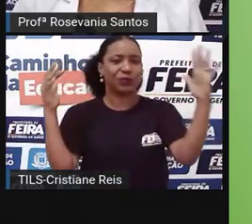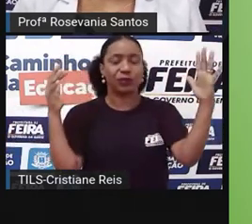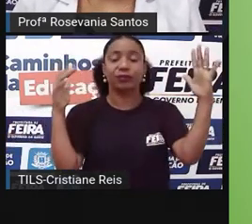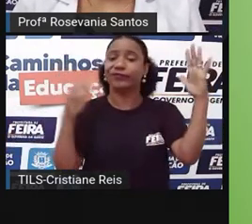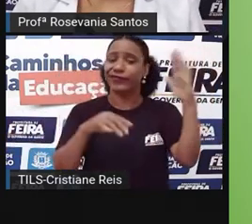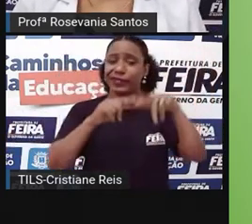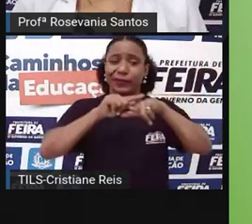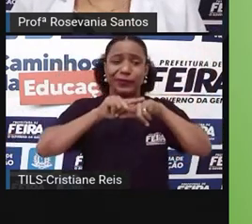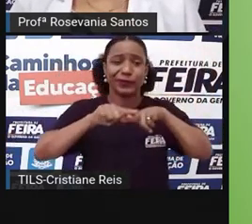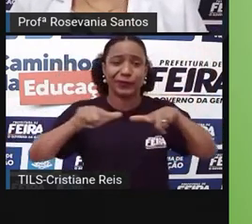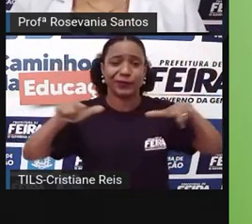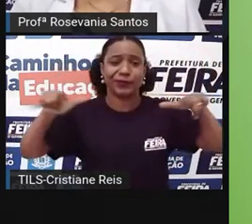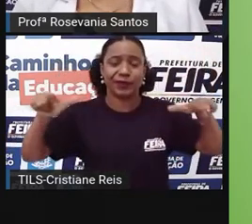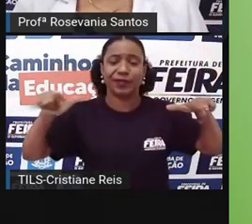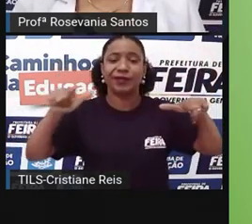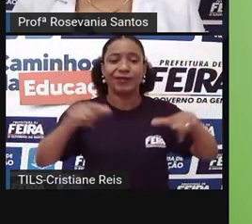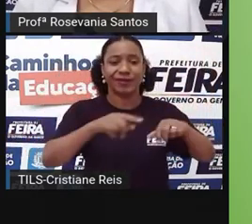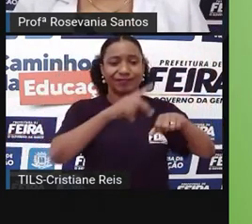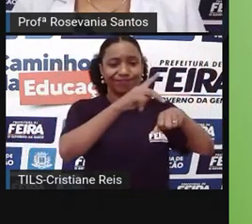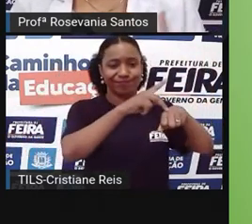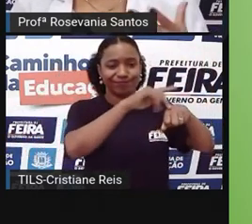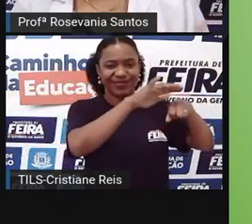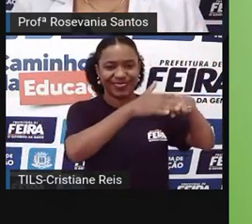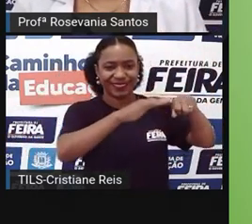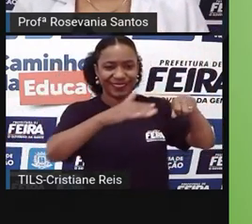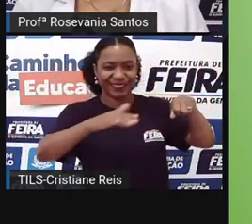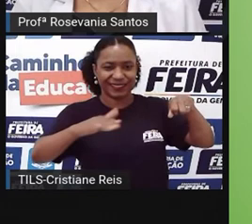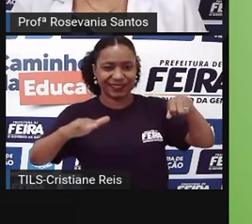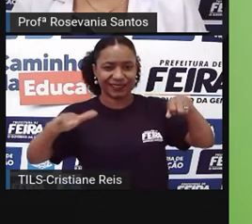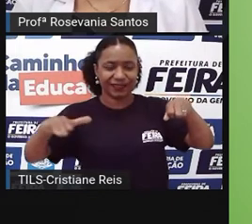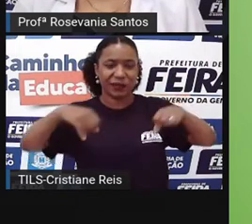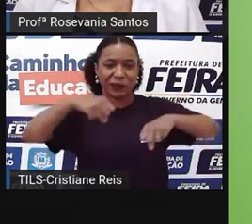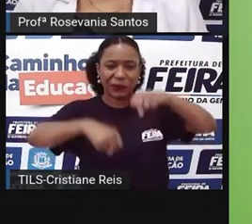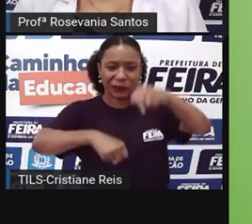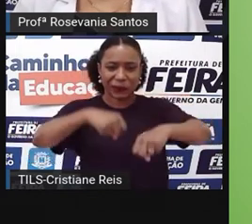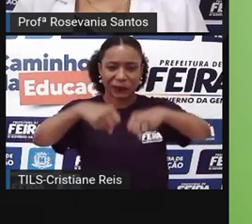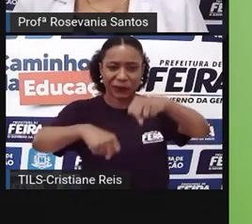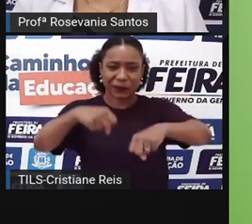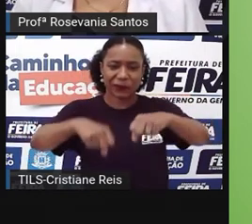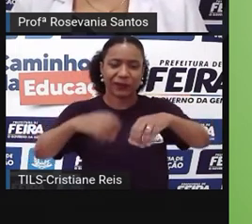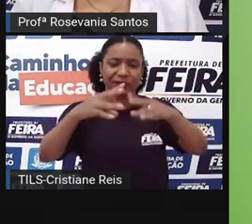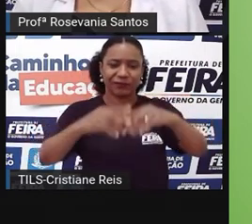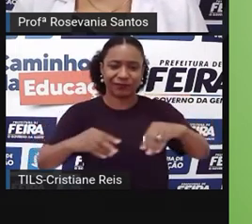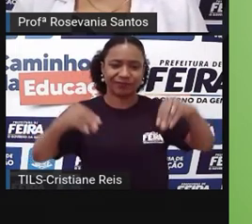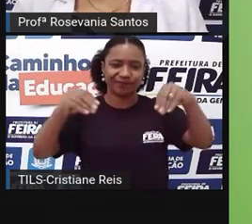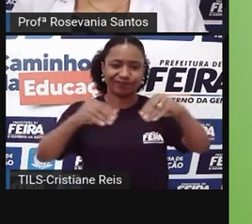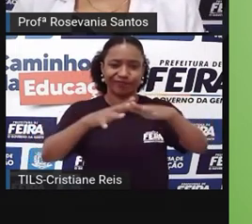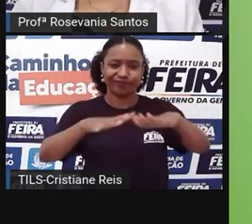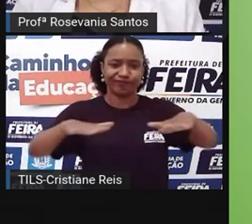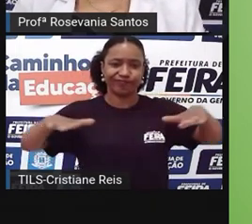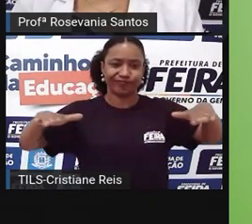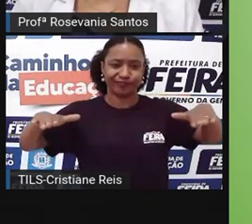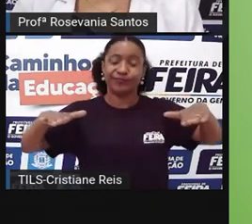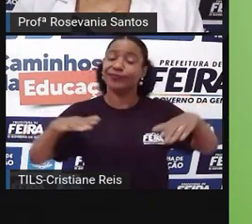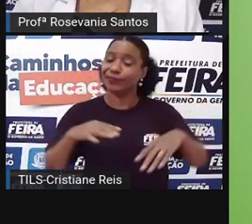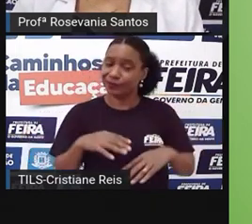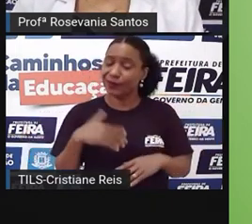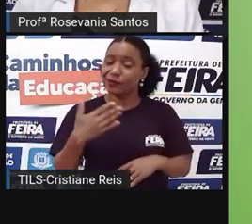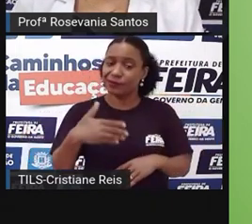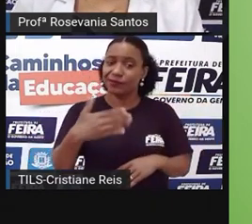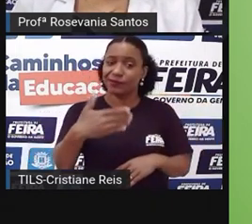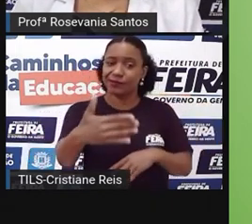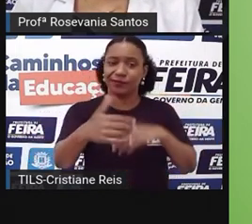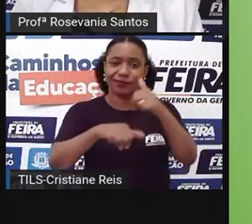área de cerrado até, se a gente continuar nesse processo de desmatamento, chegar, talvez, né, uma área de